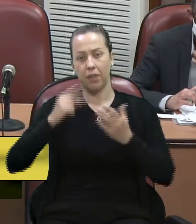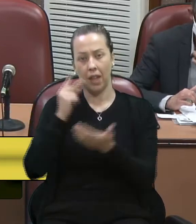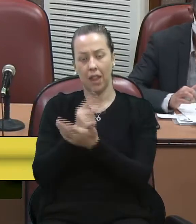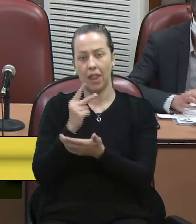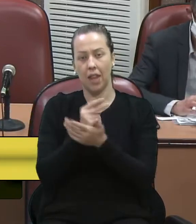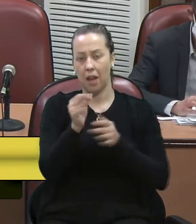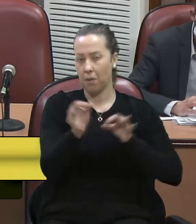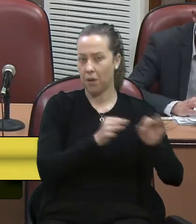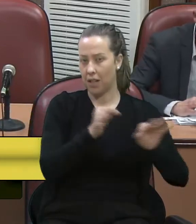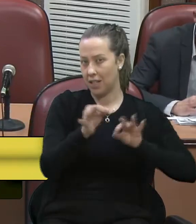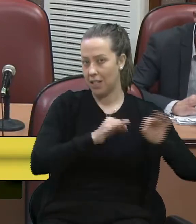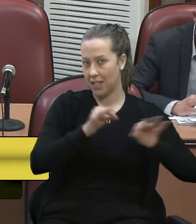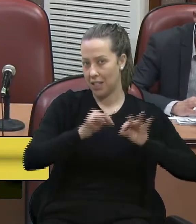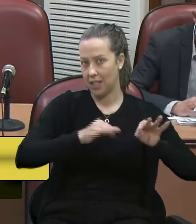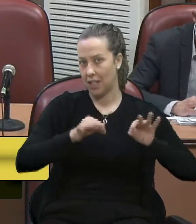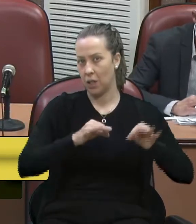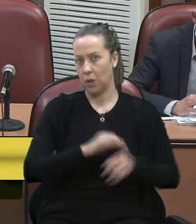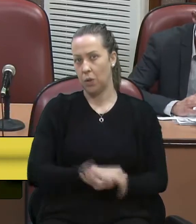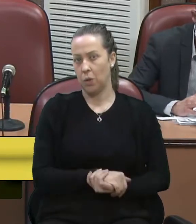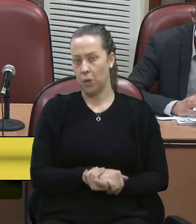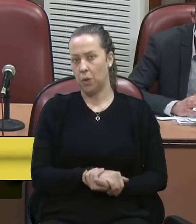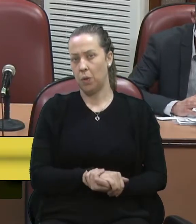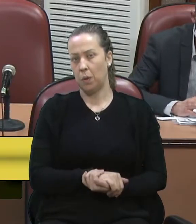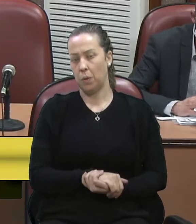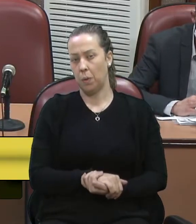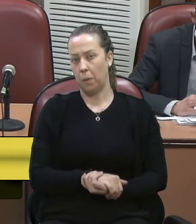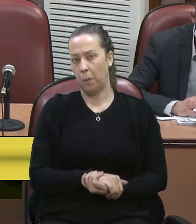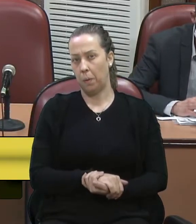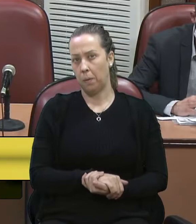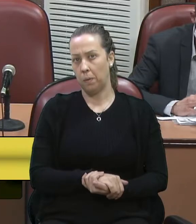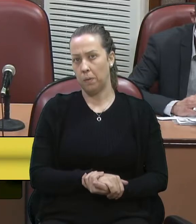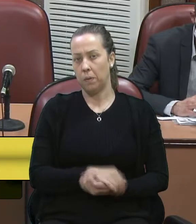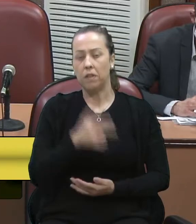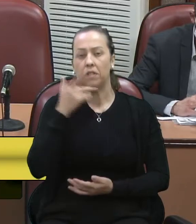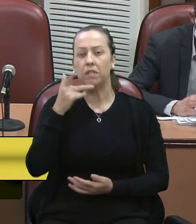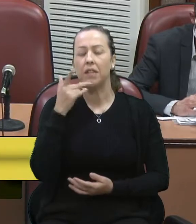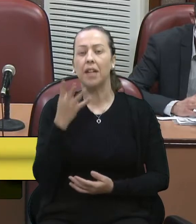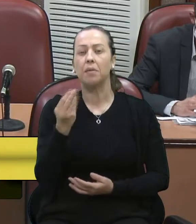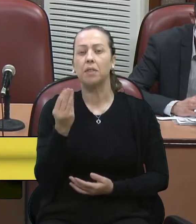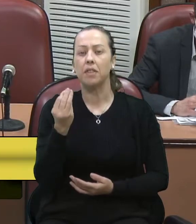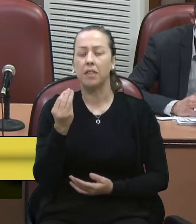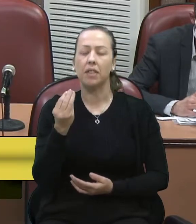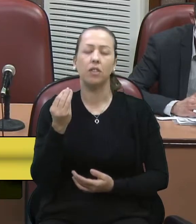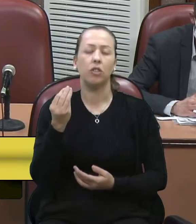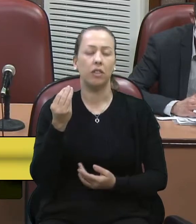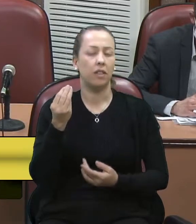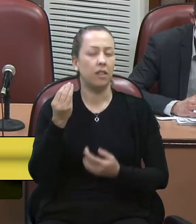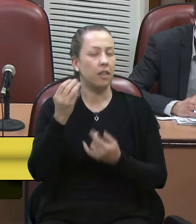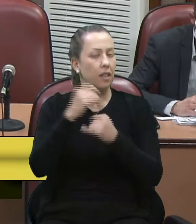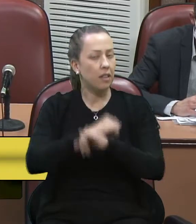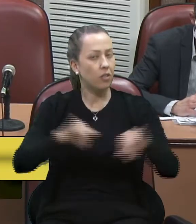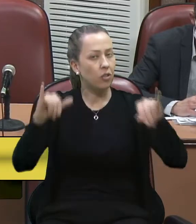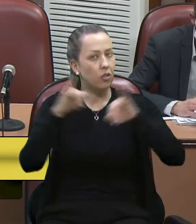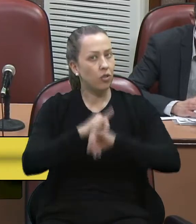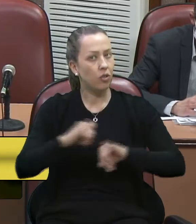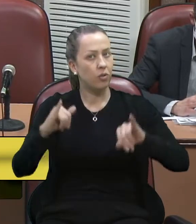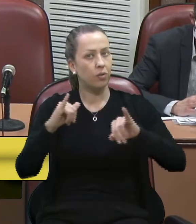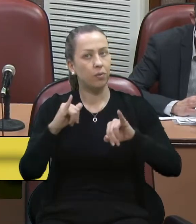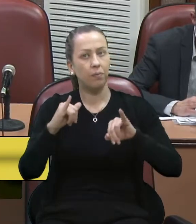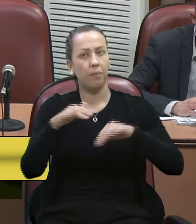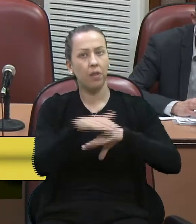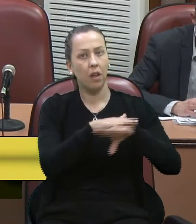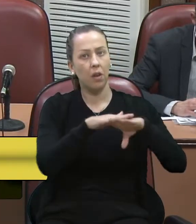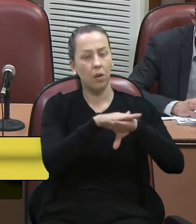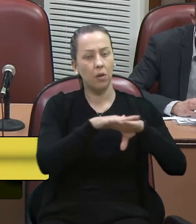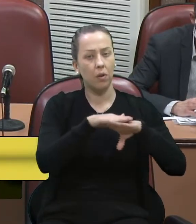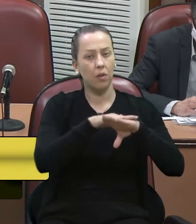preparativos para que a gente fale muito, escuta e converse